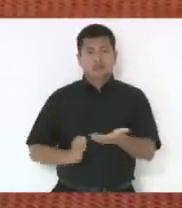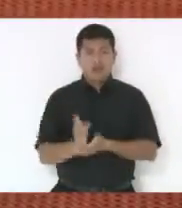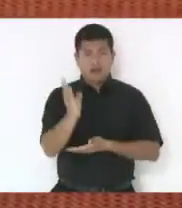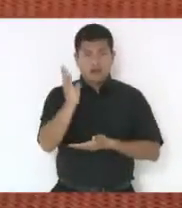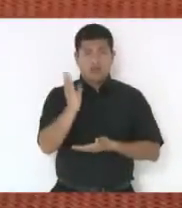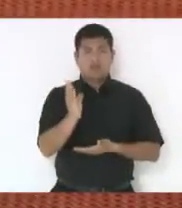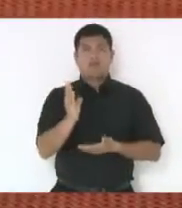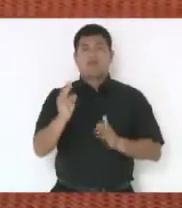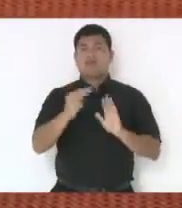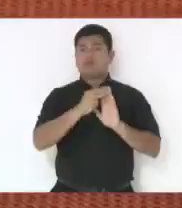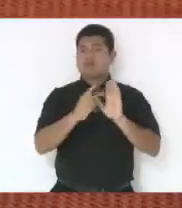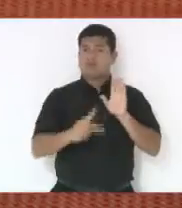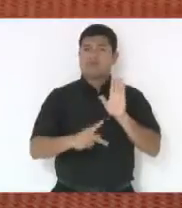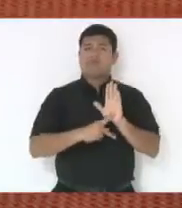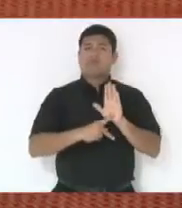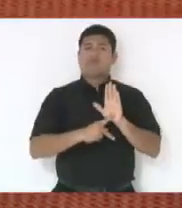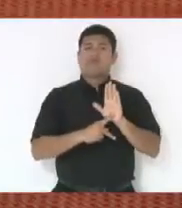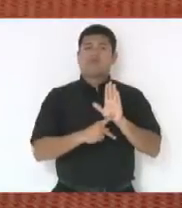dessa medida